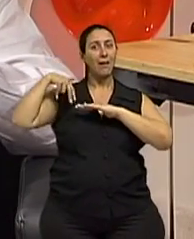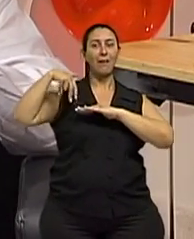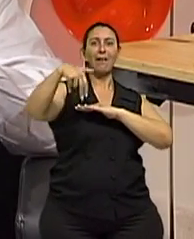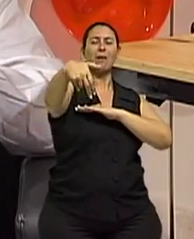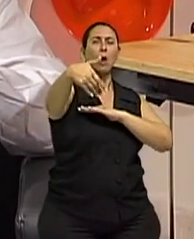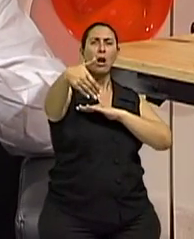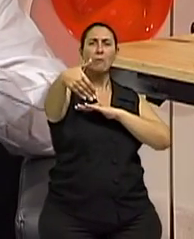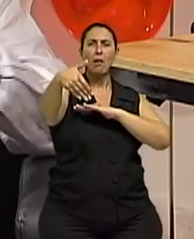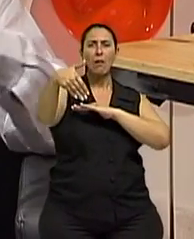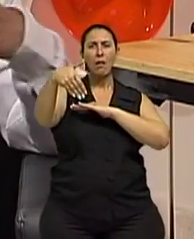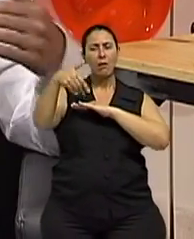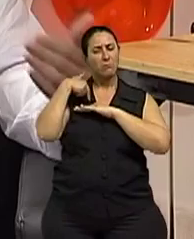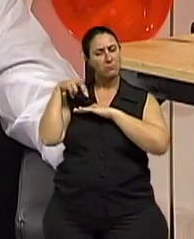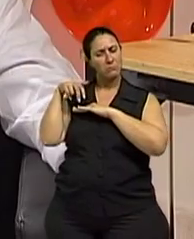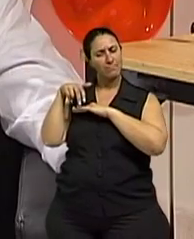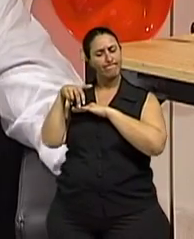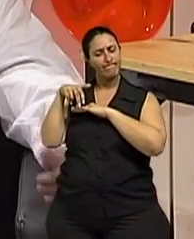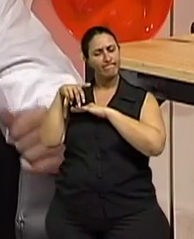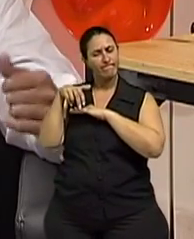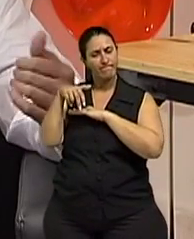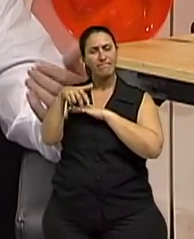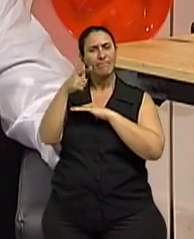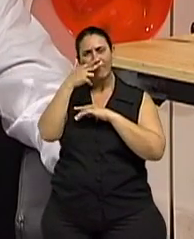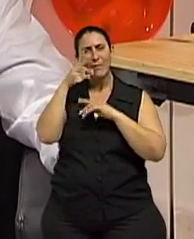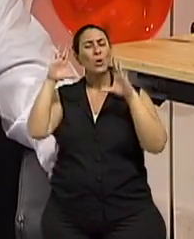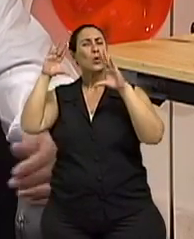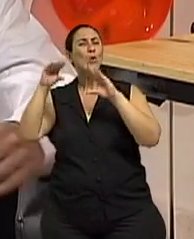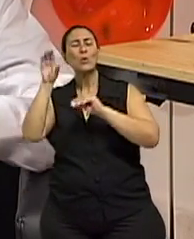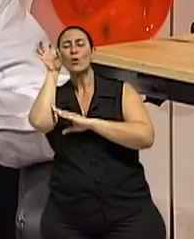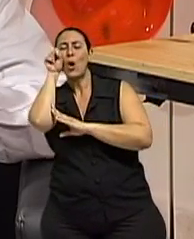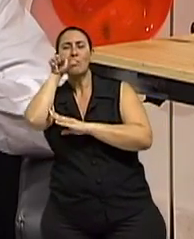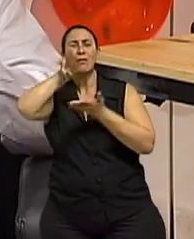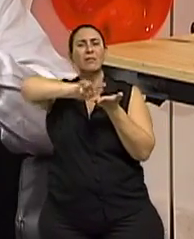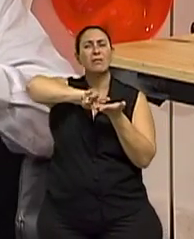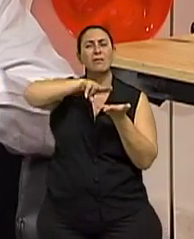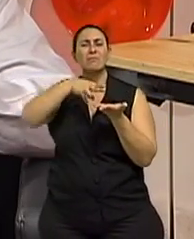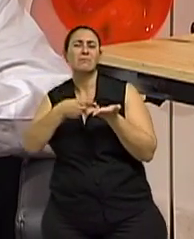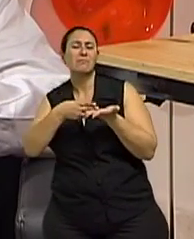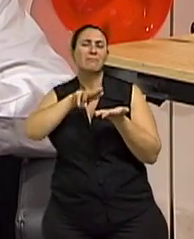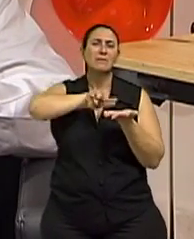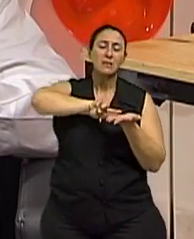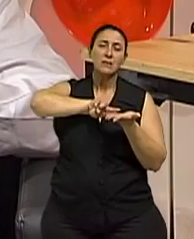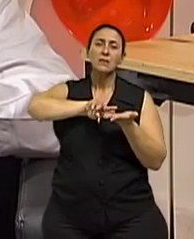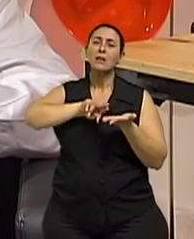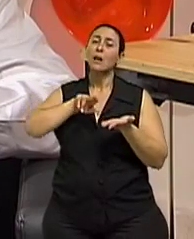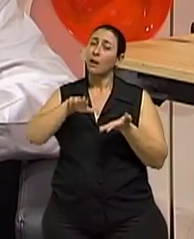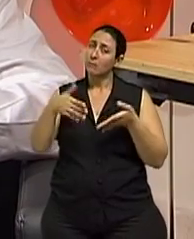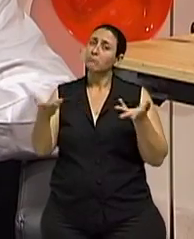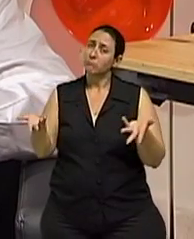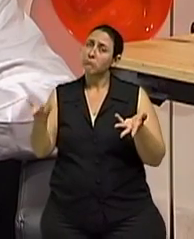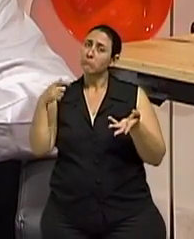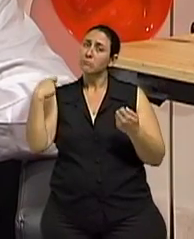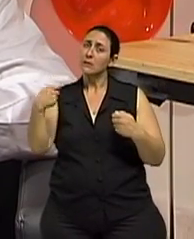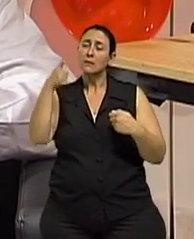está preocupando muito. Às vezes a dor também vem à noite, não consegue dormir. Ah, perfeito. Então, a gente começa a pensar na possibilidade